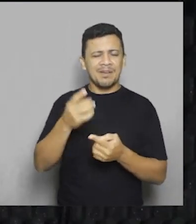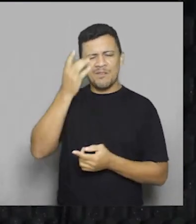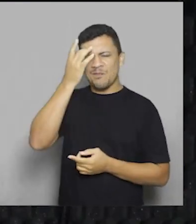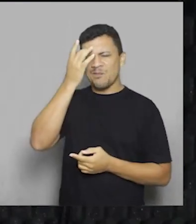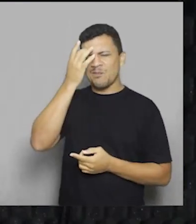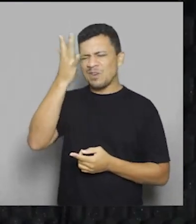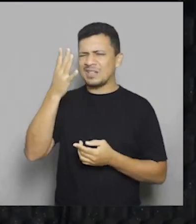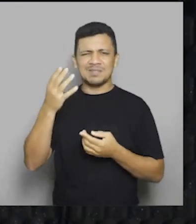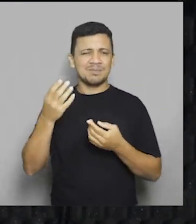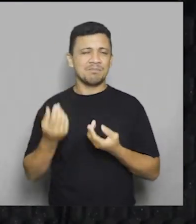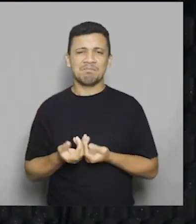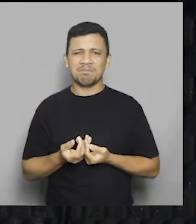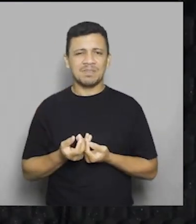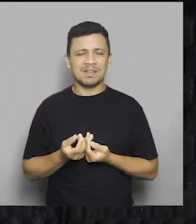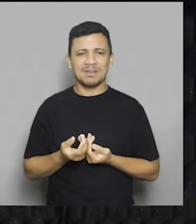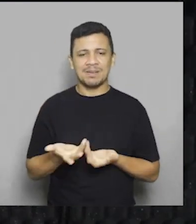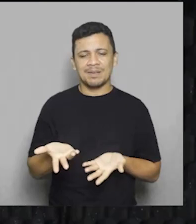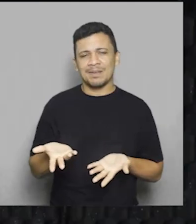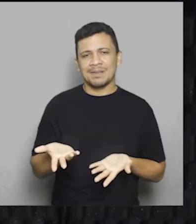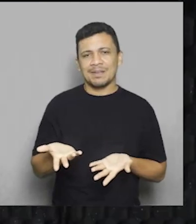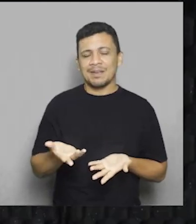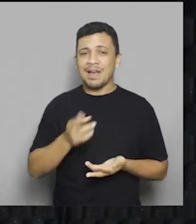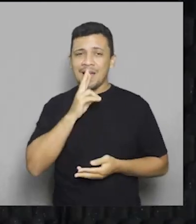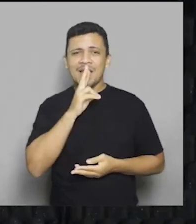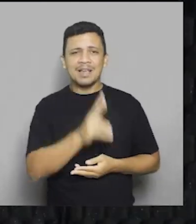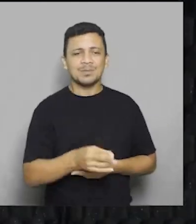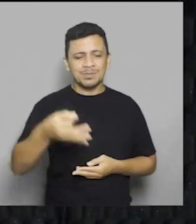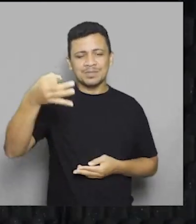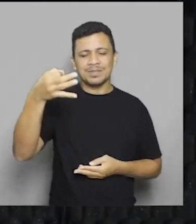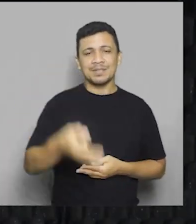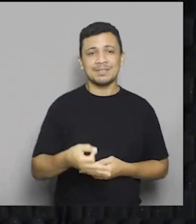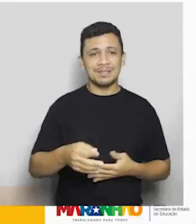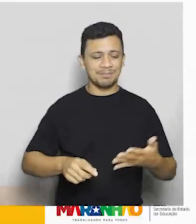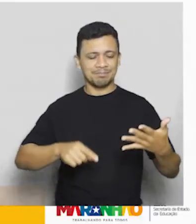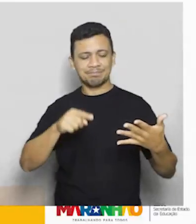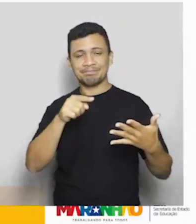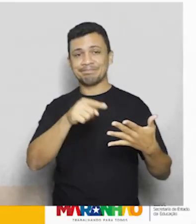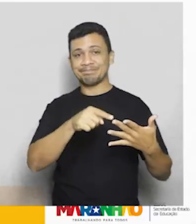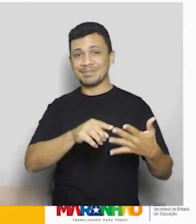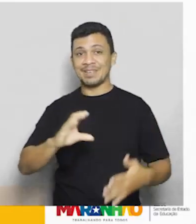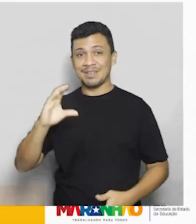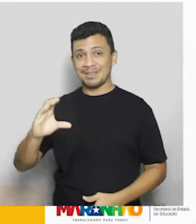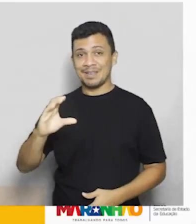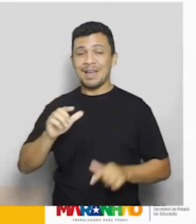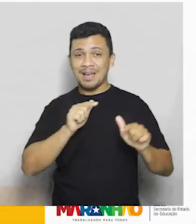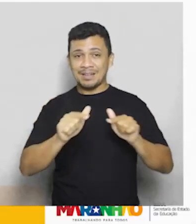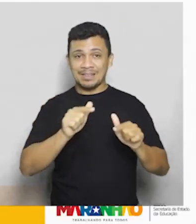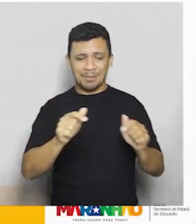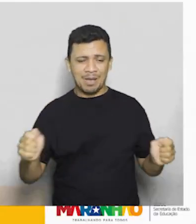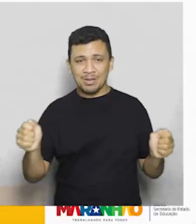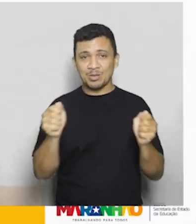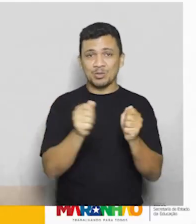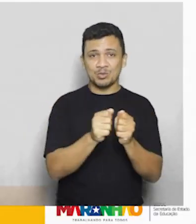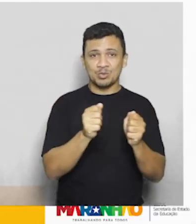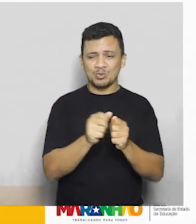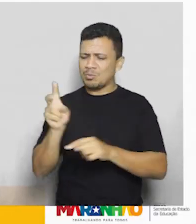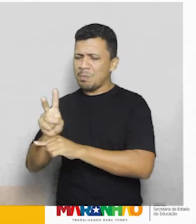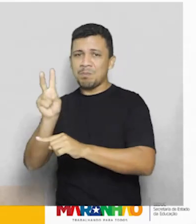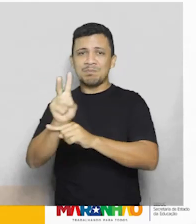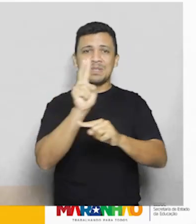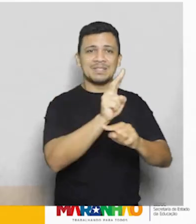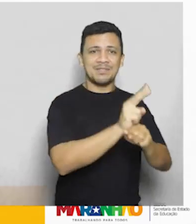bem explícita, bem sucinta. Então, a alternativa correta é atuar em conjunto para a preservação do planeta. Olha só,